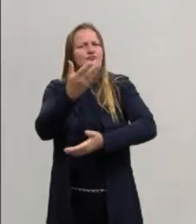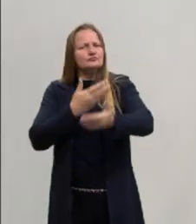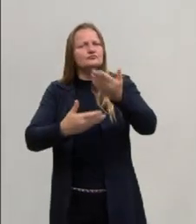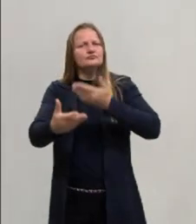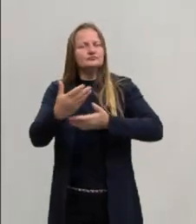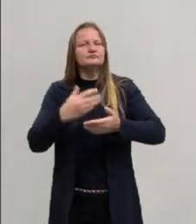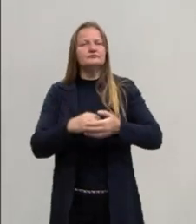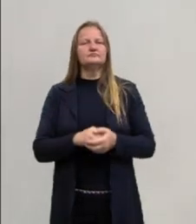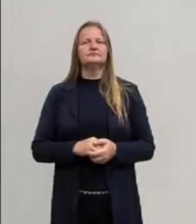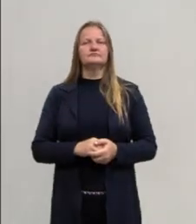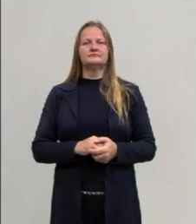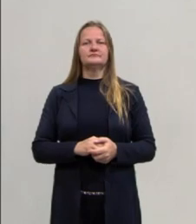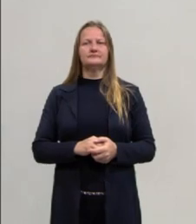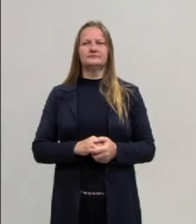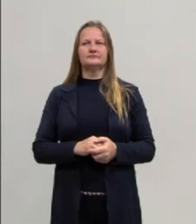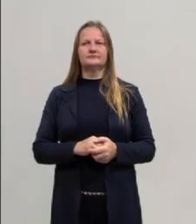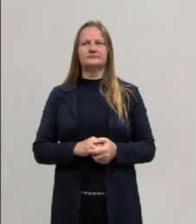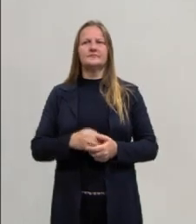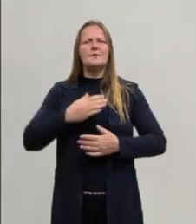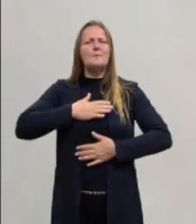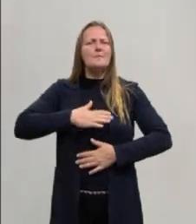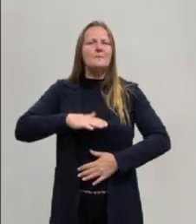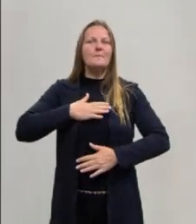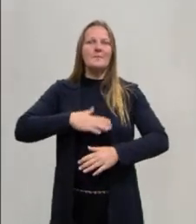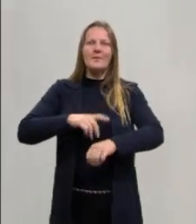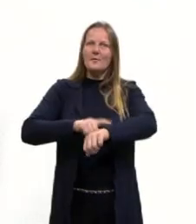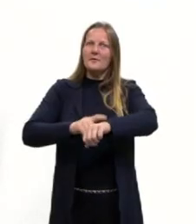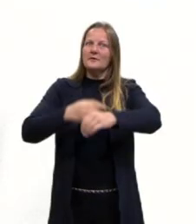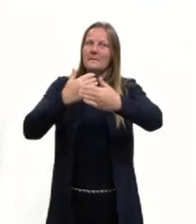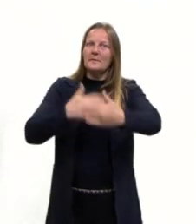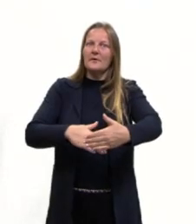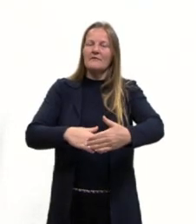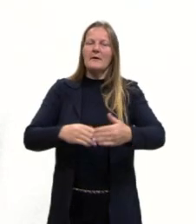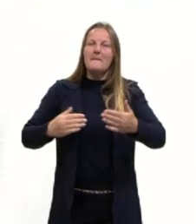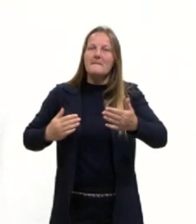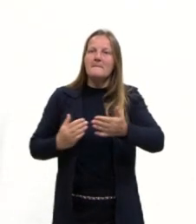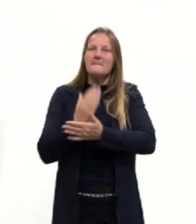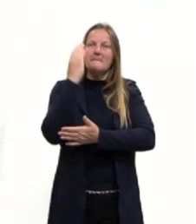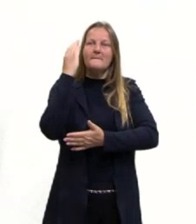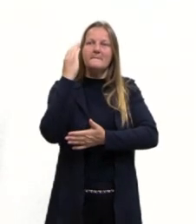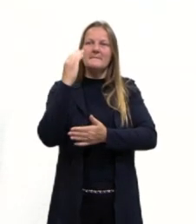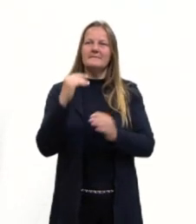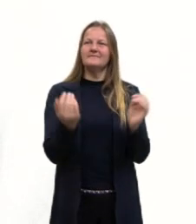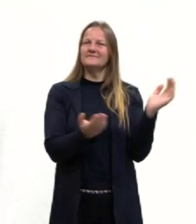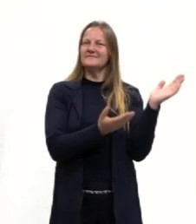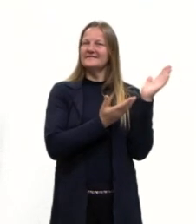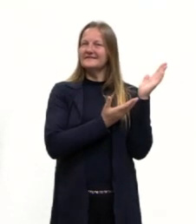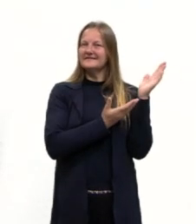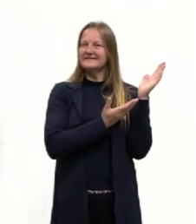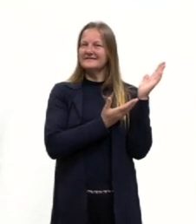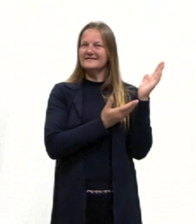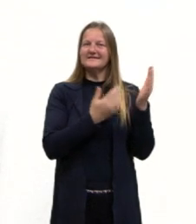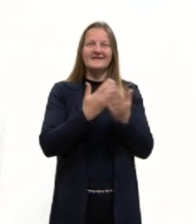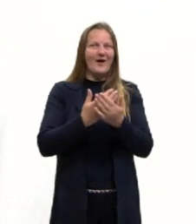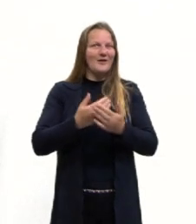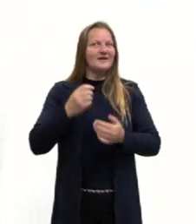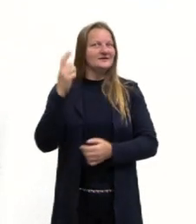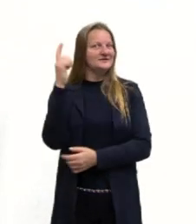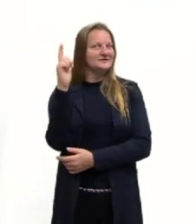ela, vai tranquilo, vai tranquilo para a tua provinha e partiu passar, tá? Vamos lá, vamos ver o a gente vai ver hoje.